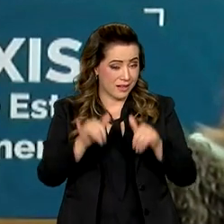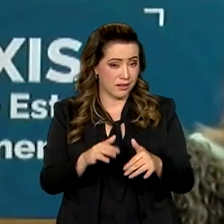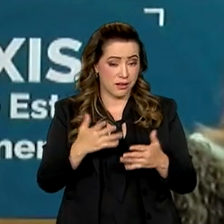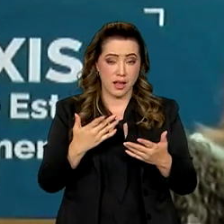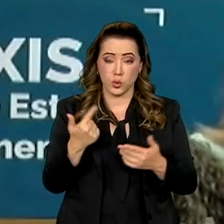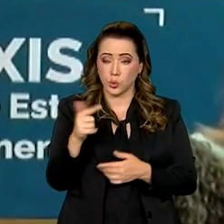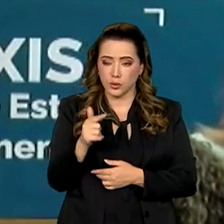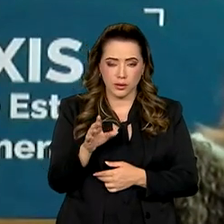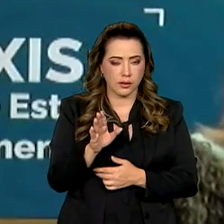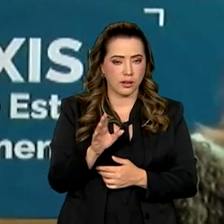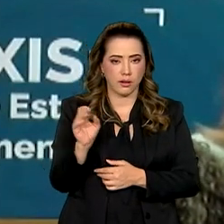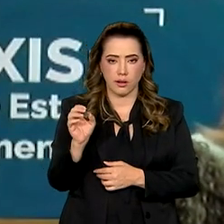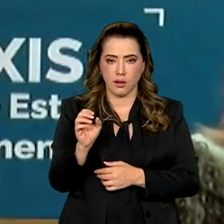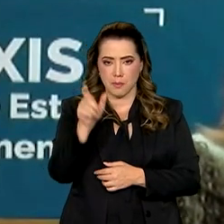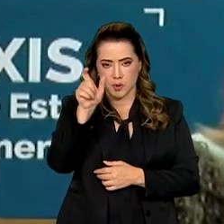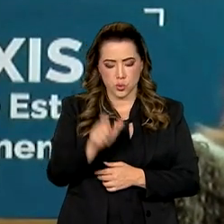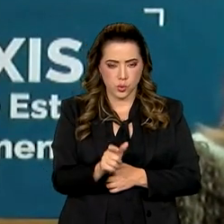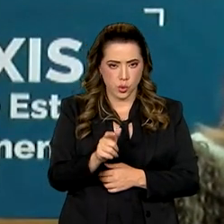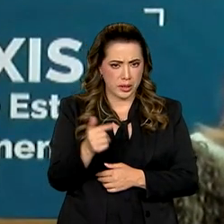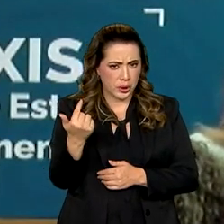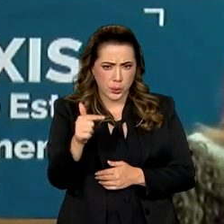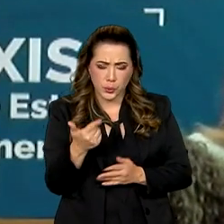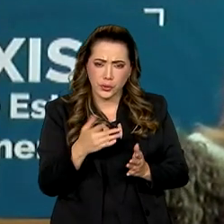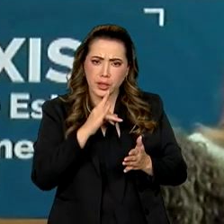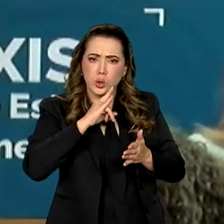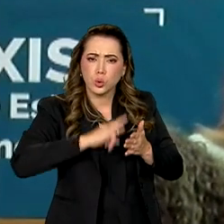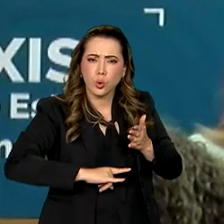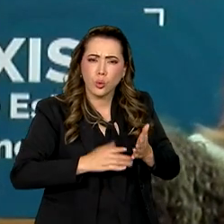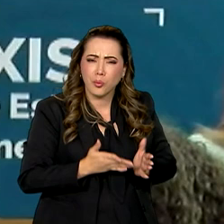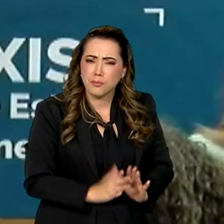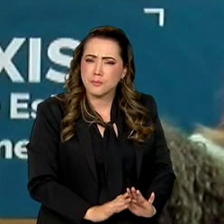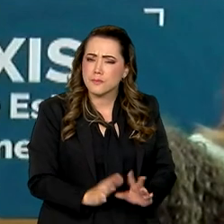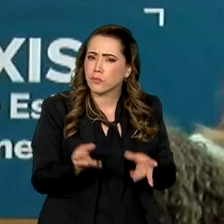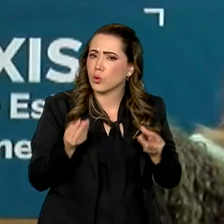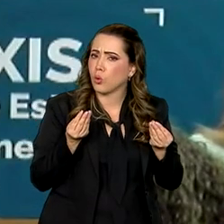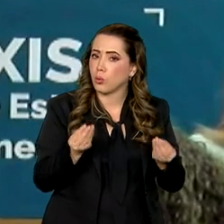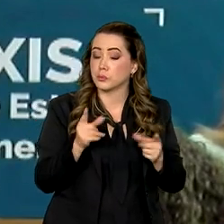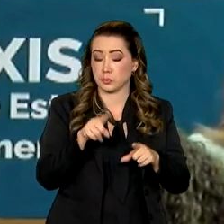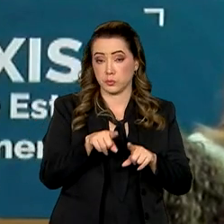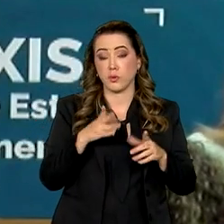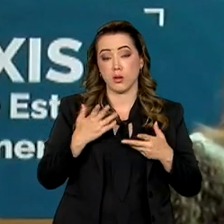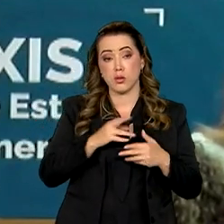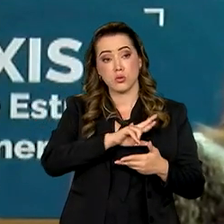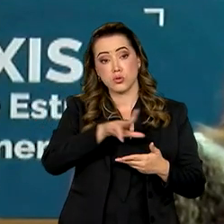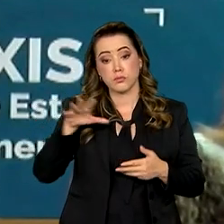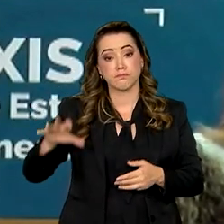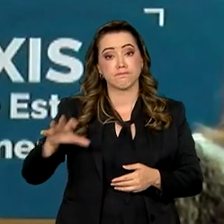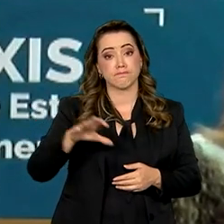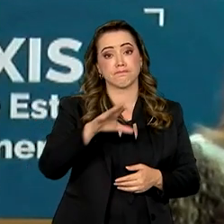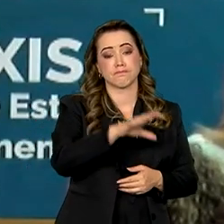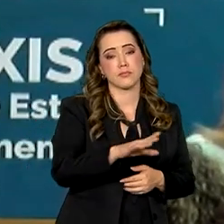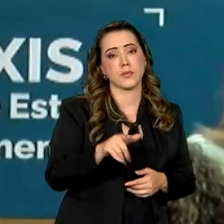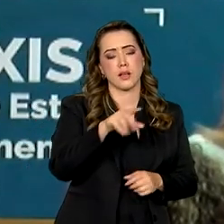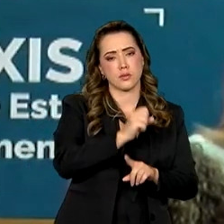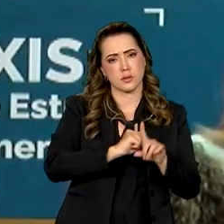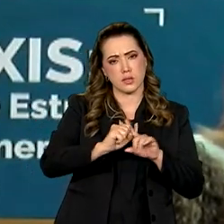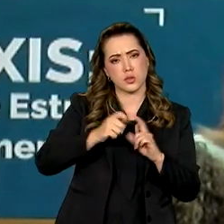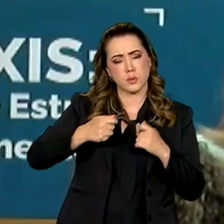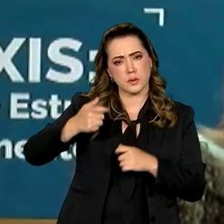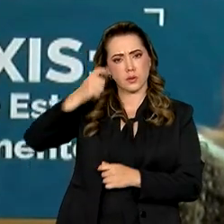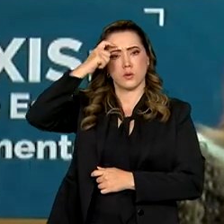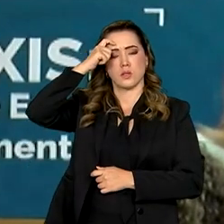O comitê criado trabalha em várias frentes. Uma delas é conscientizar a sociedade para o problema.